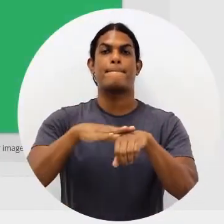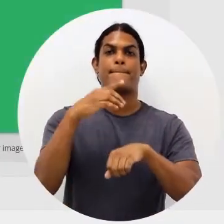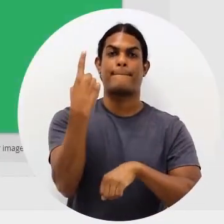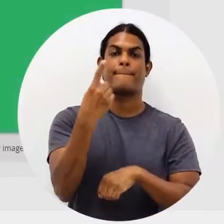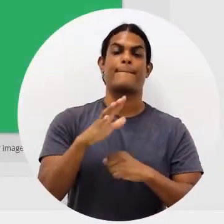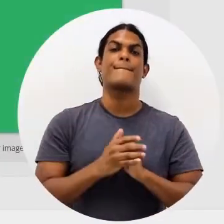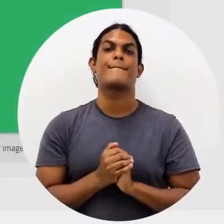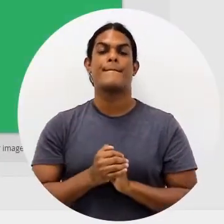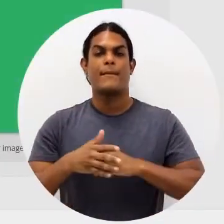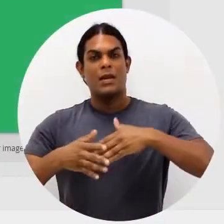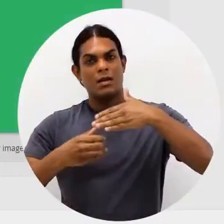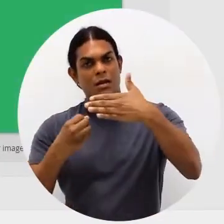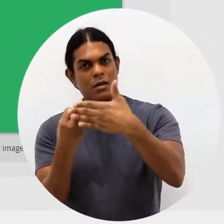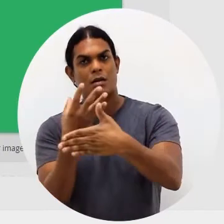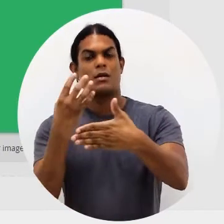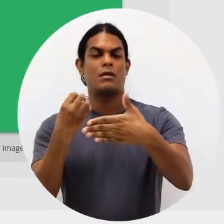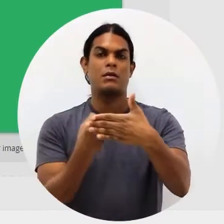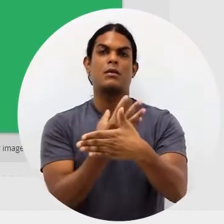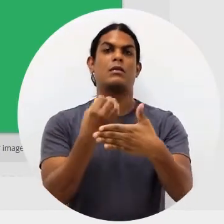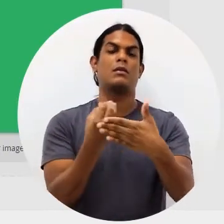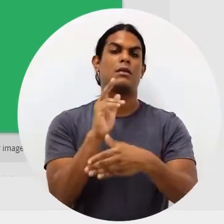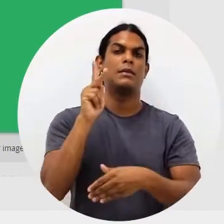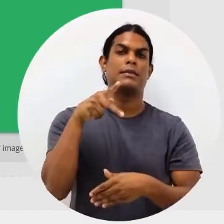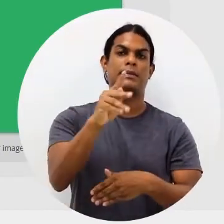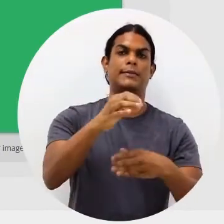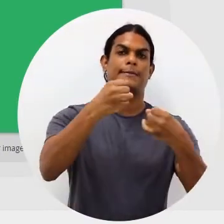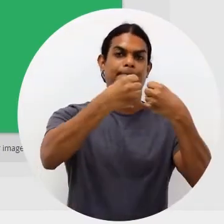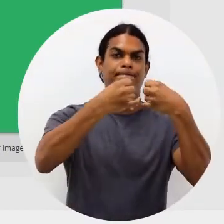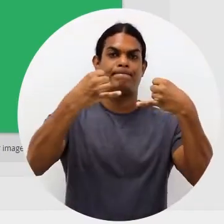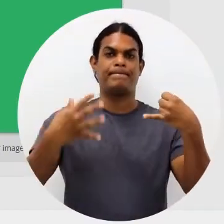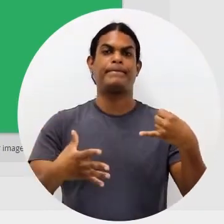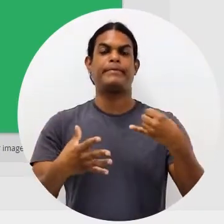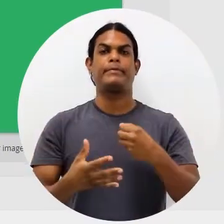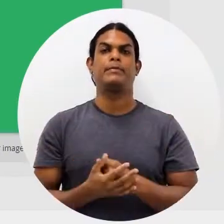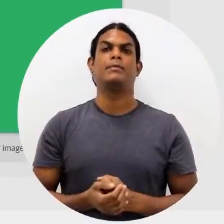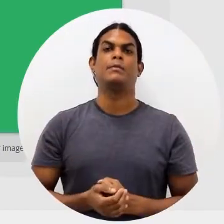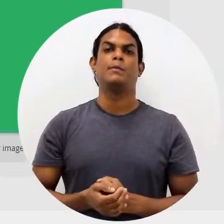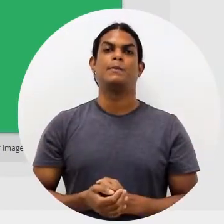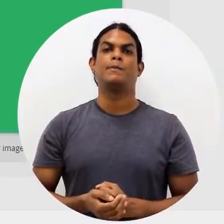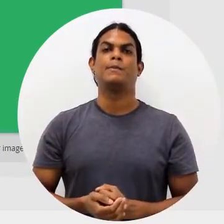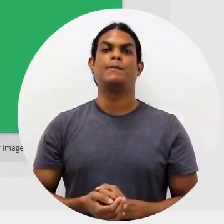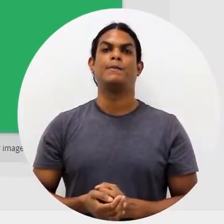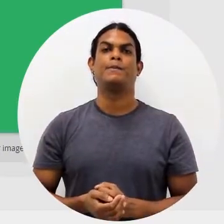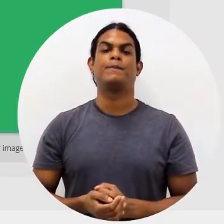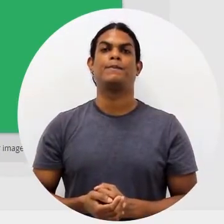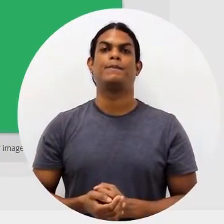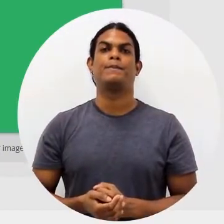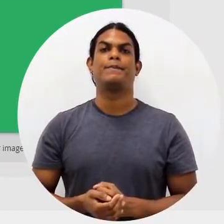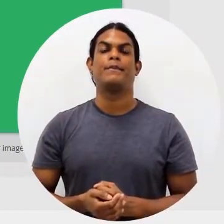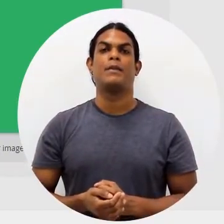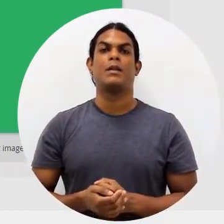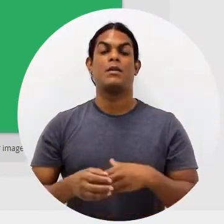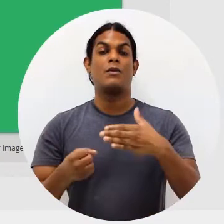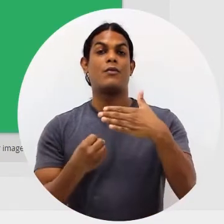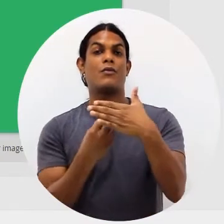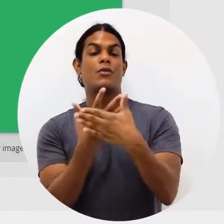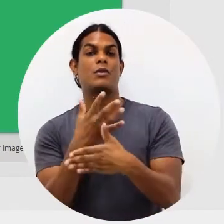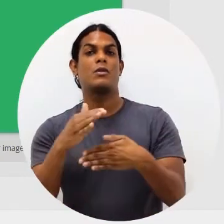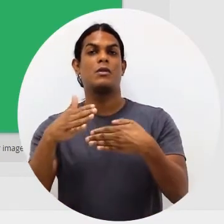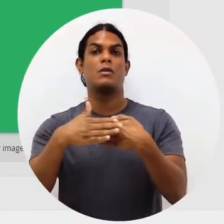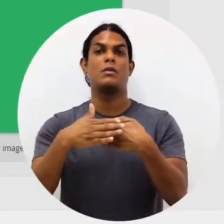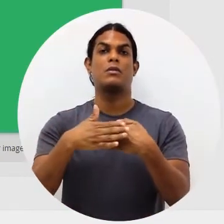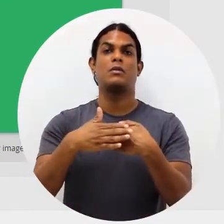assim eu vou criando outros. Vamos criar então um flashcard daquilo que a gente trabalhou na disciplina sobre os tipos de aprendizagem.